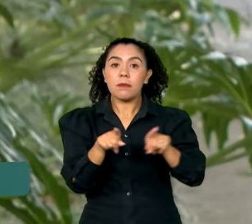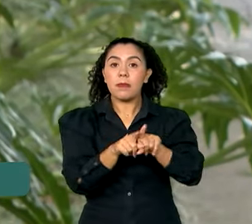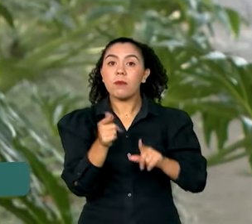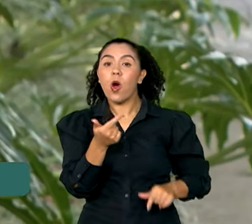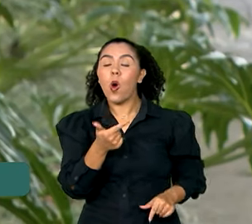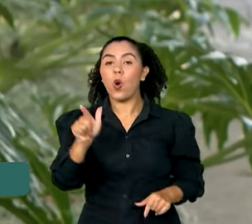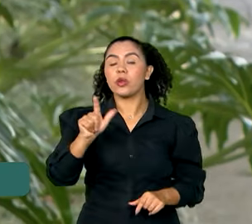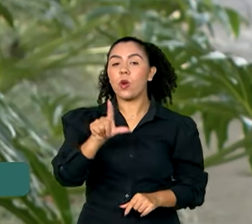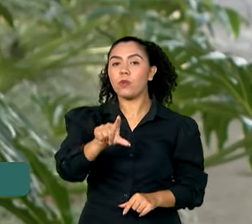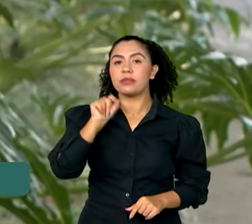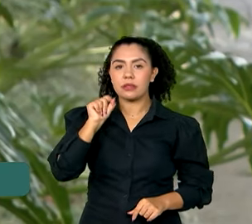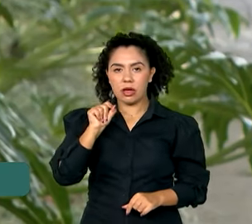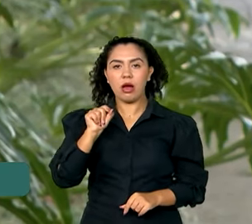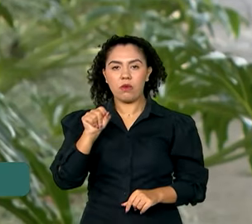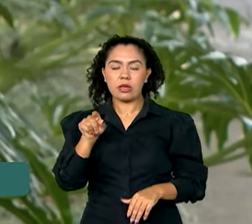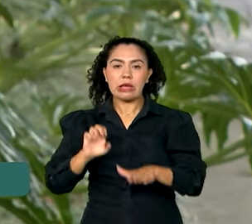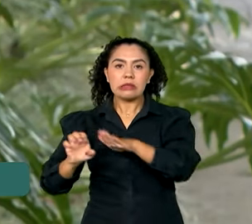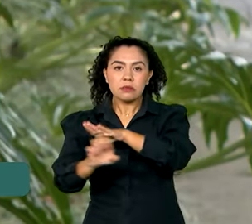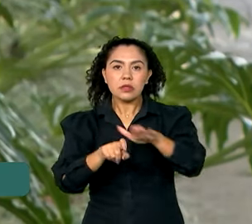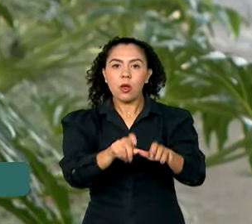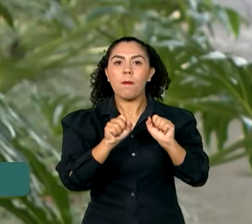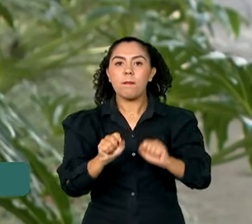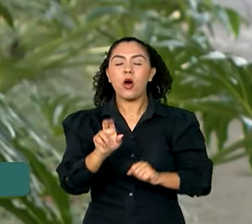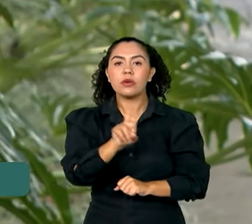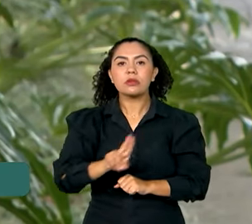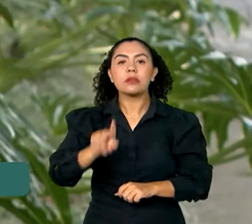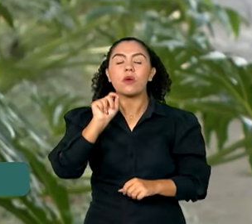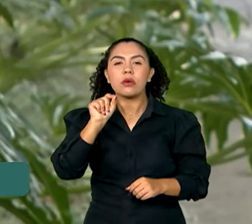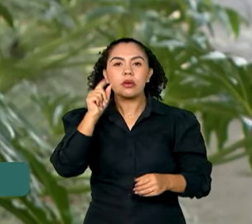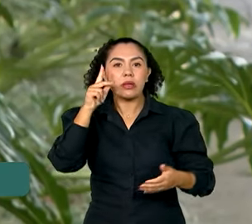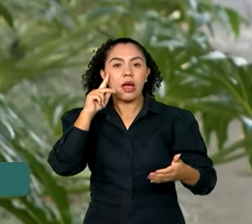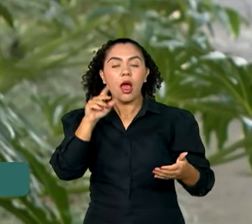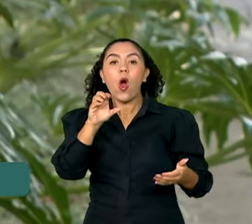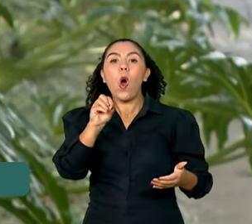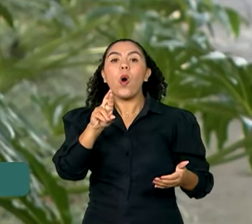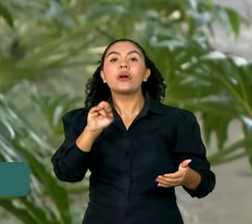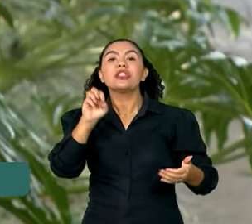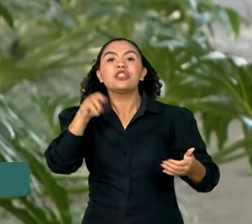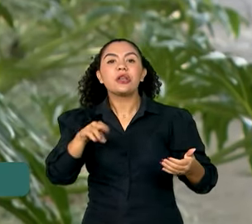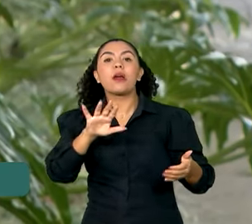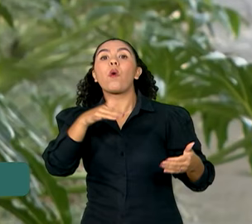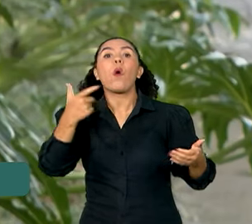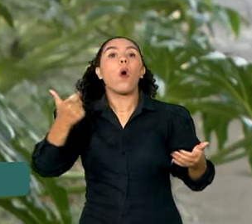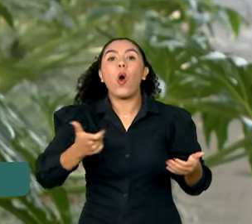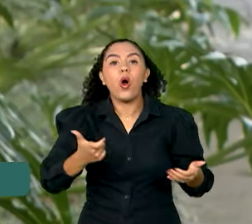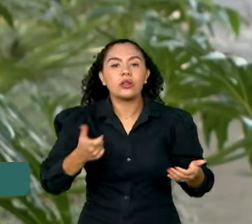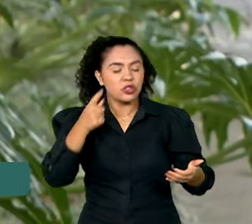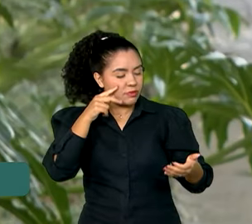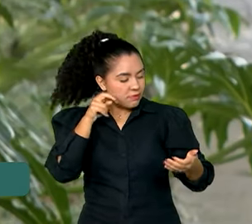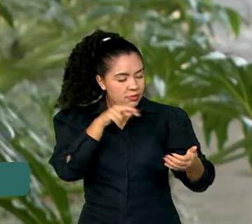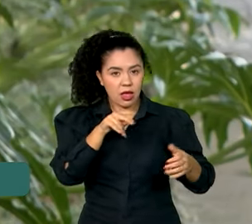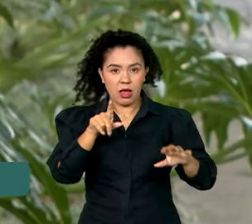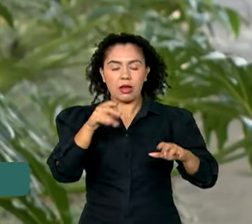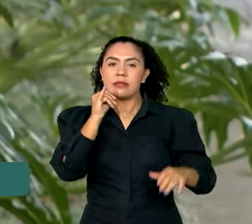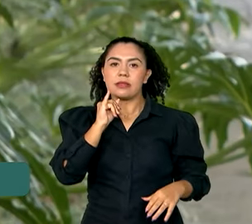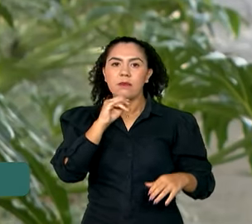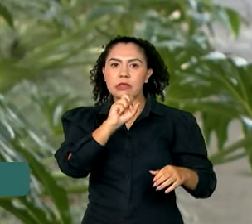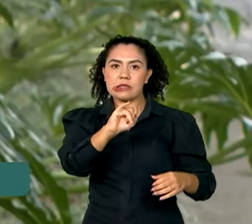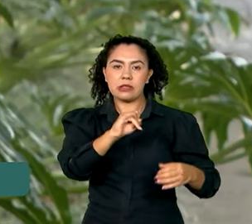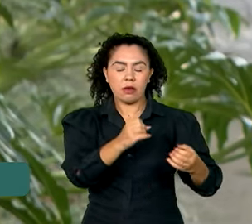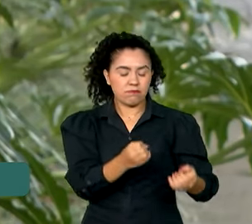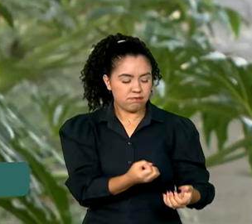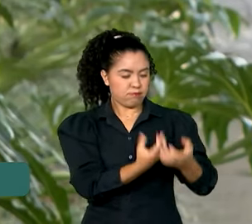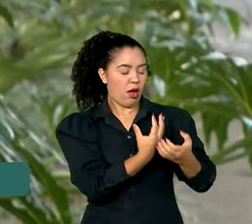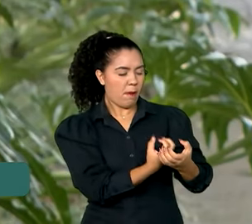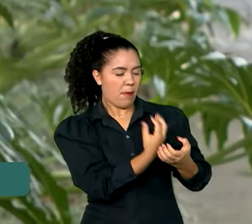poderão adotar é a origem verificada. Nesse caso, na tela do celular não vai mais aparecer o